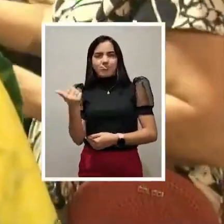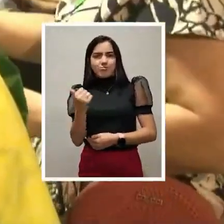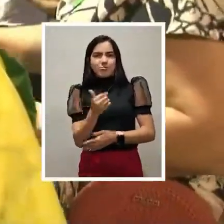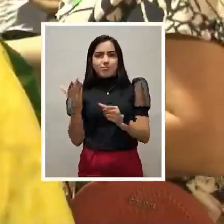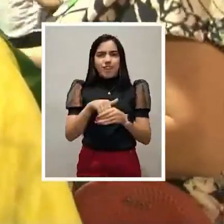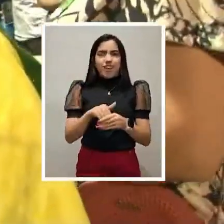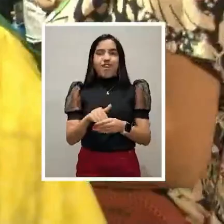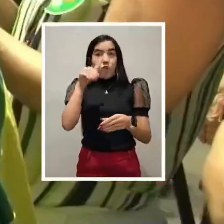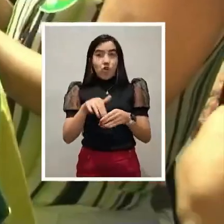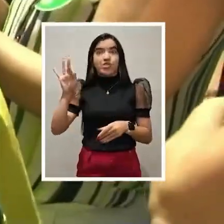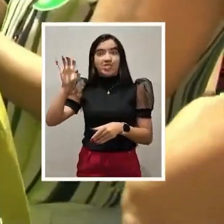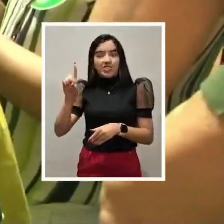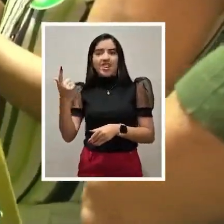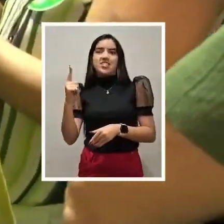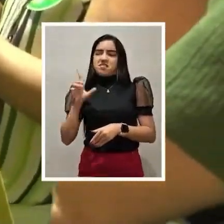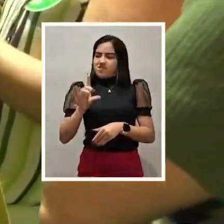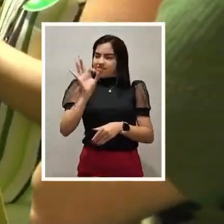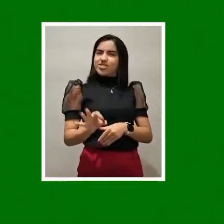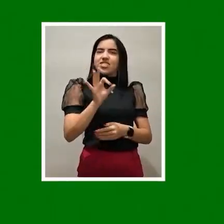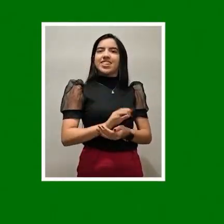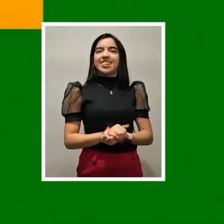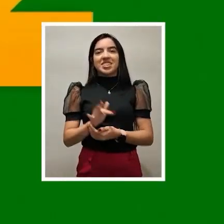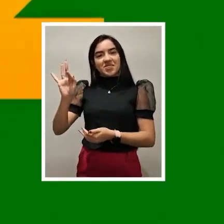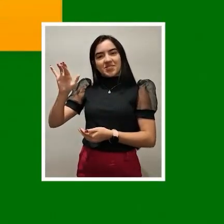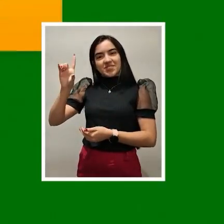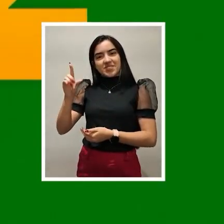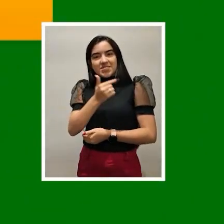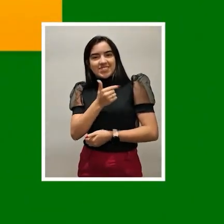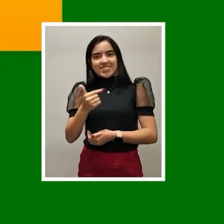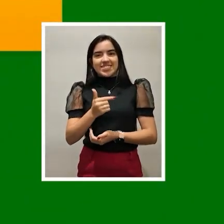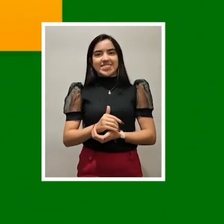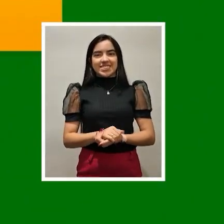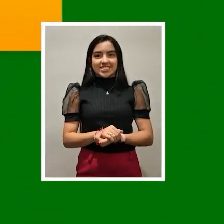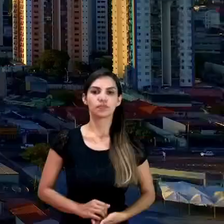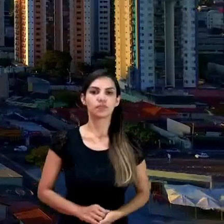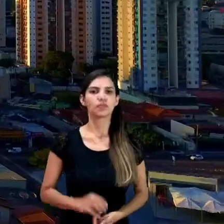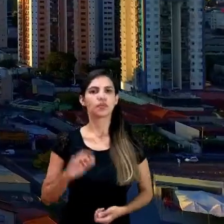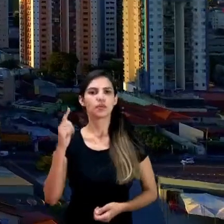turno. Vamos votar no Fred. Goiânia é de direita. É o Fred 22.